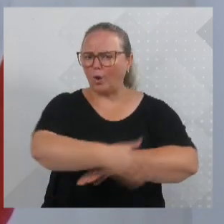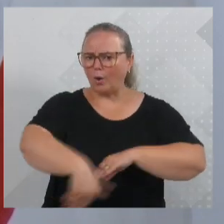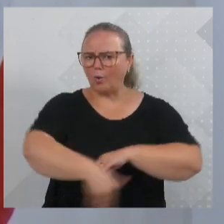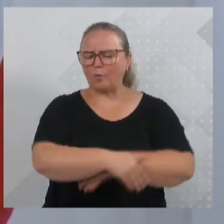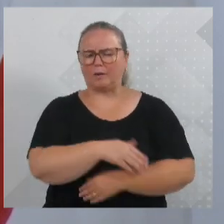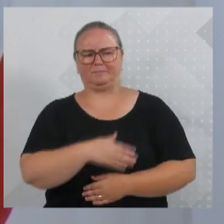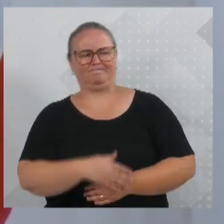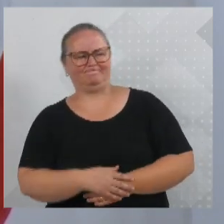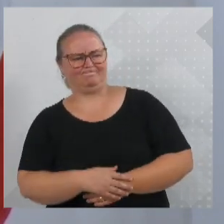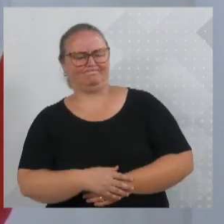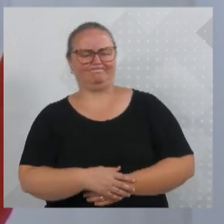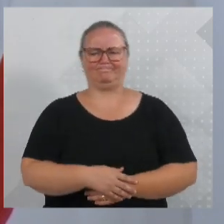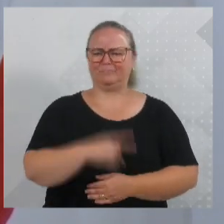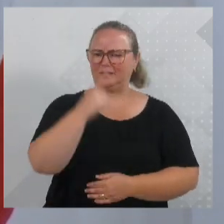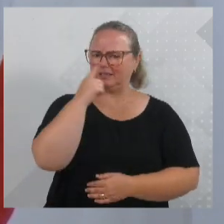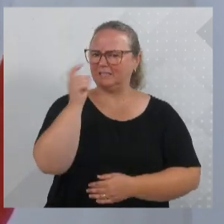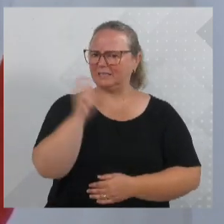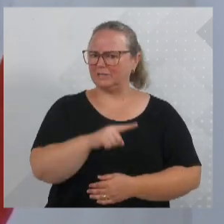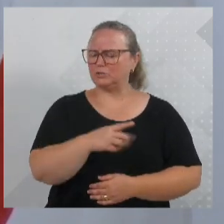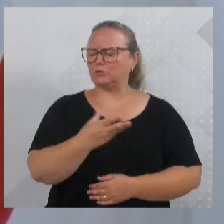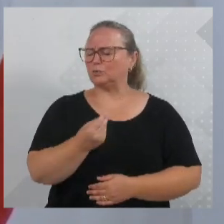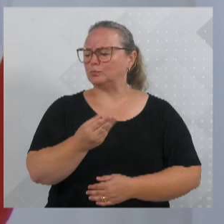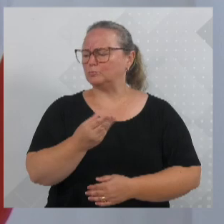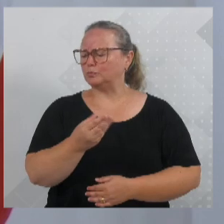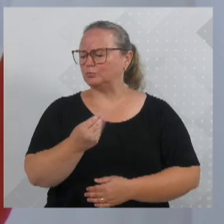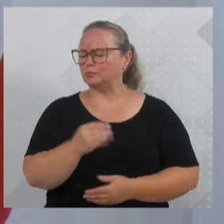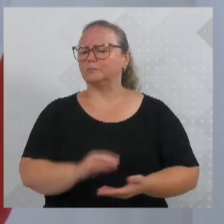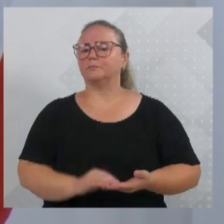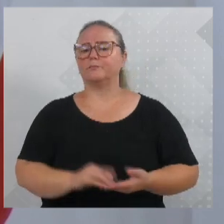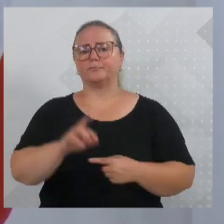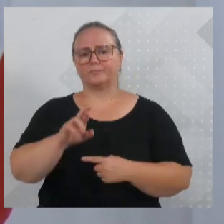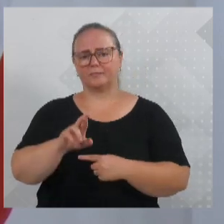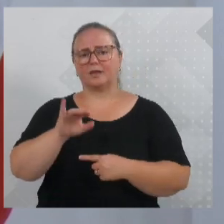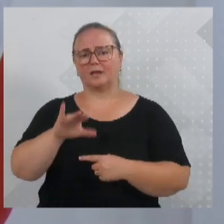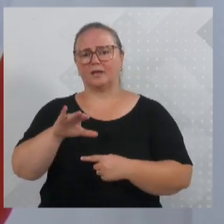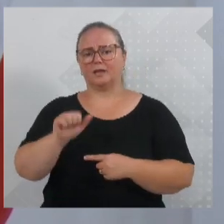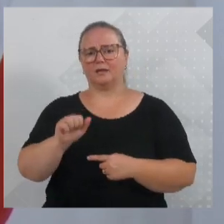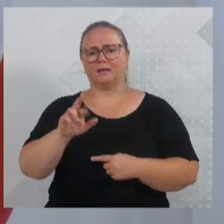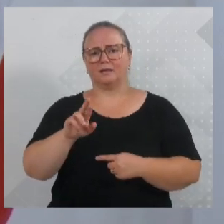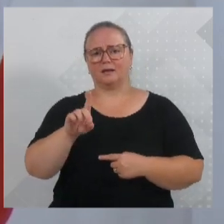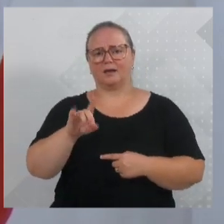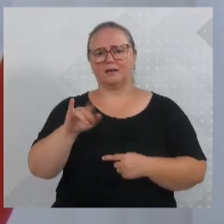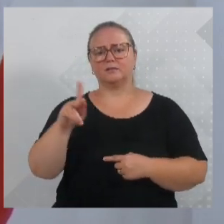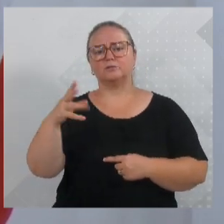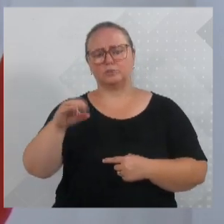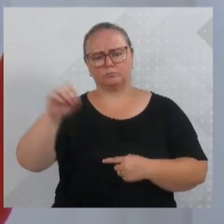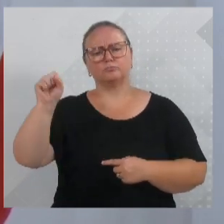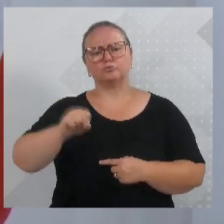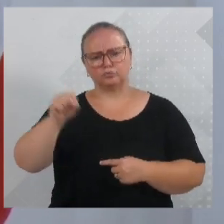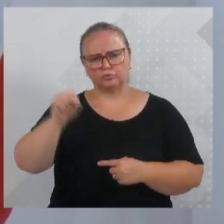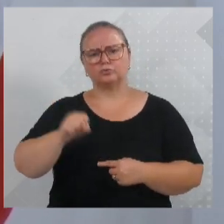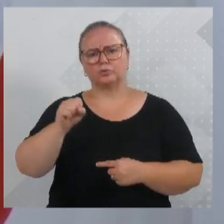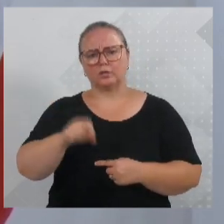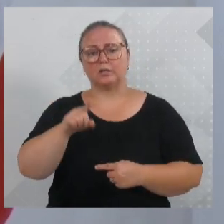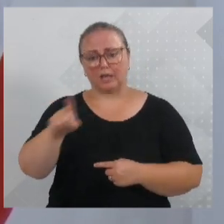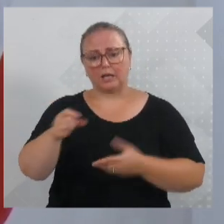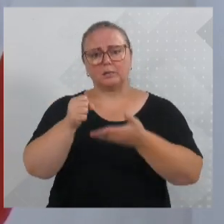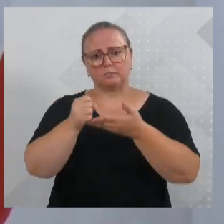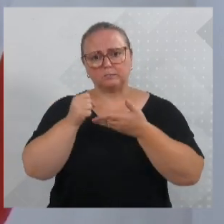fazer aqui um registro ao secretário Ricardinho, que tem feito a sua parte, que tem atendido, quando a gente mostra essa cobrança.